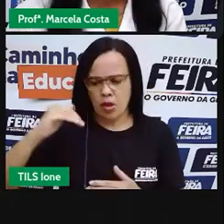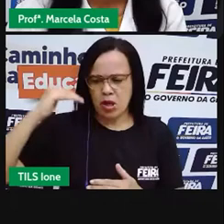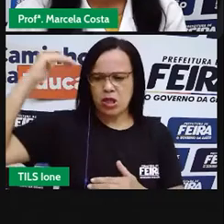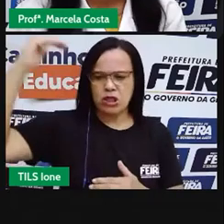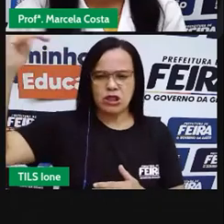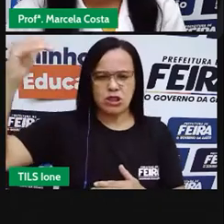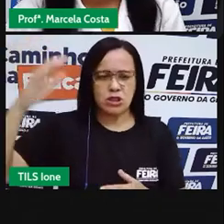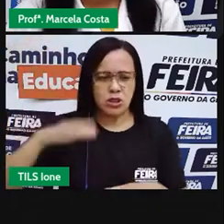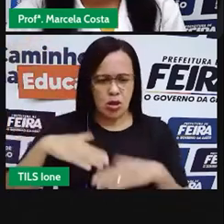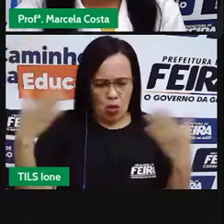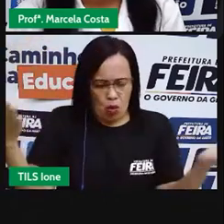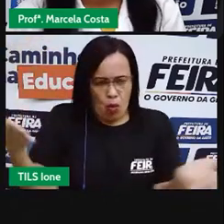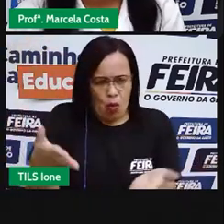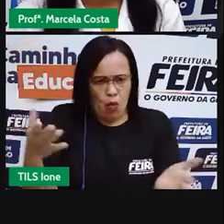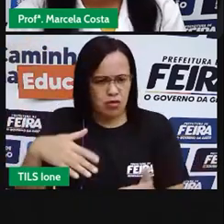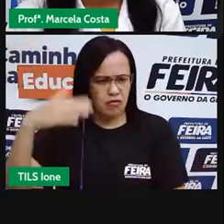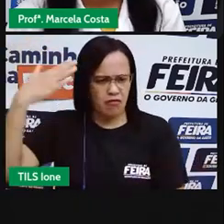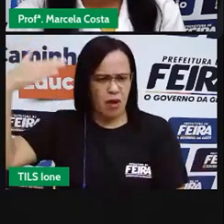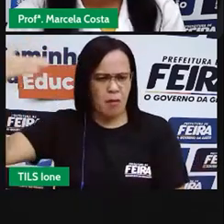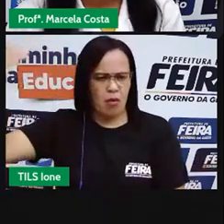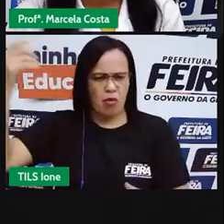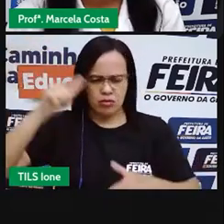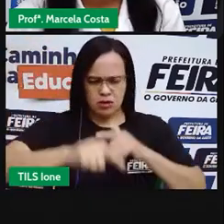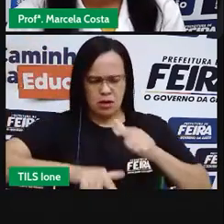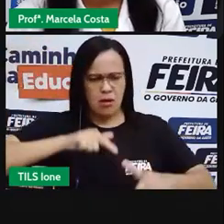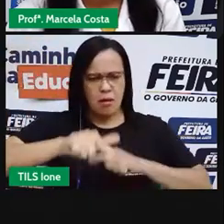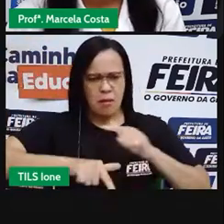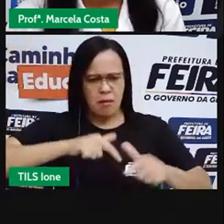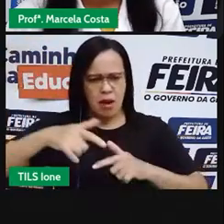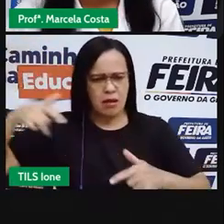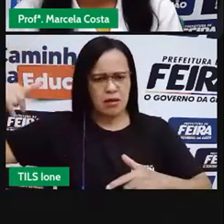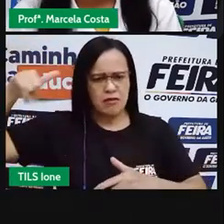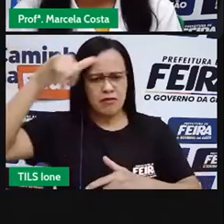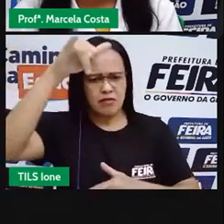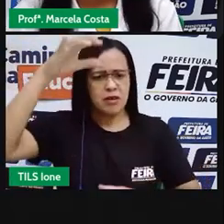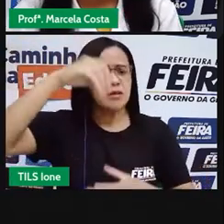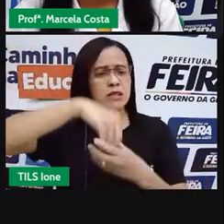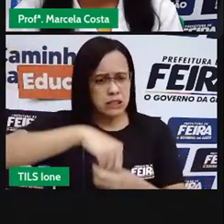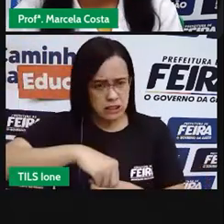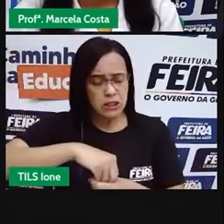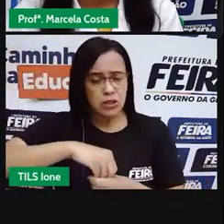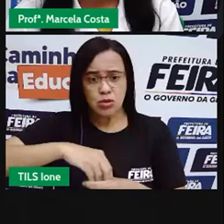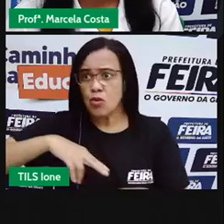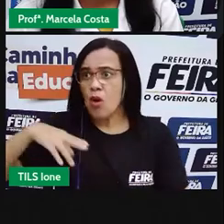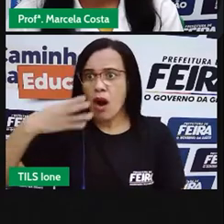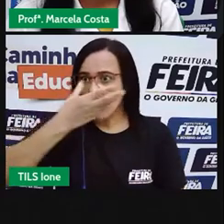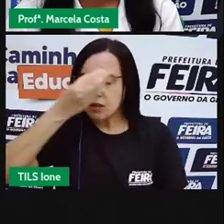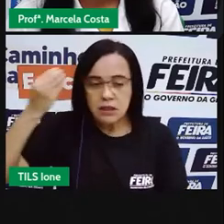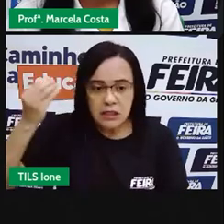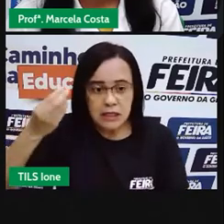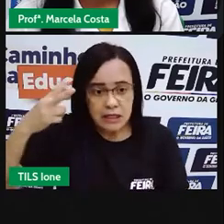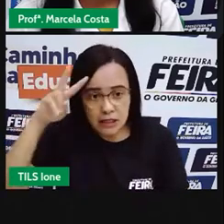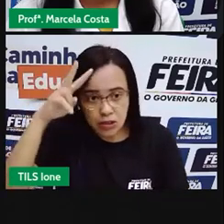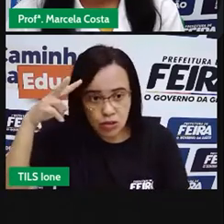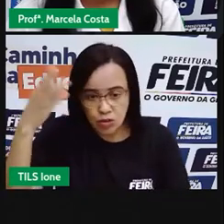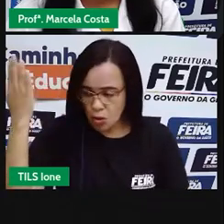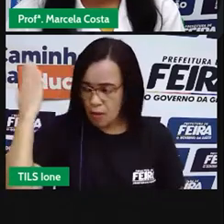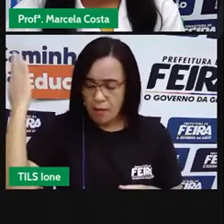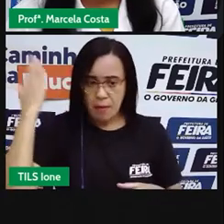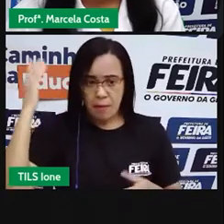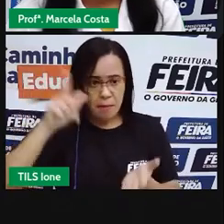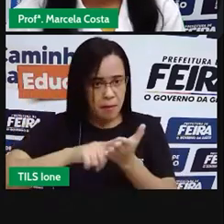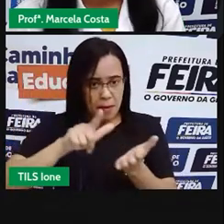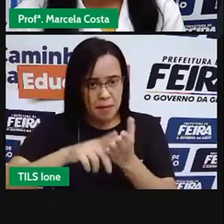carreira de muito sucesso como piloto de avião. Ele nunca mais esqueceu da lição do papel amassado.